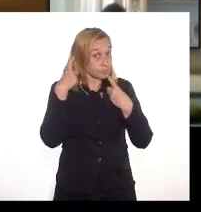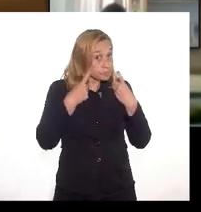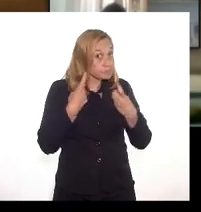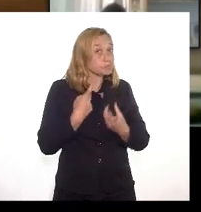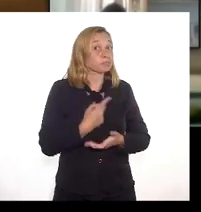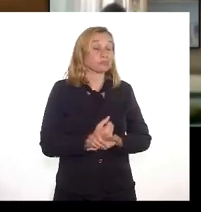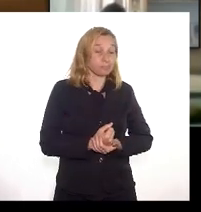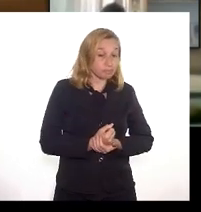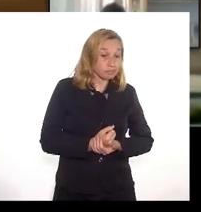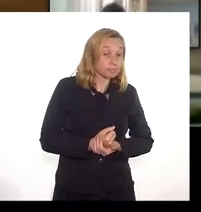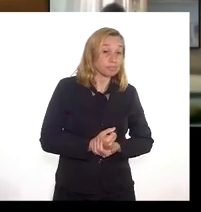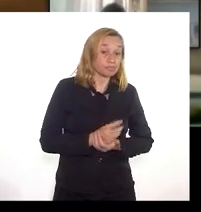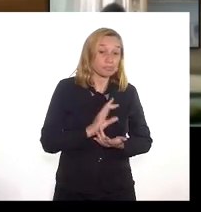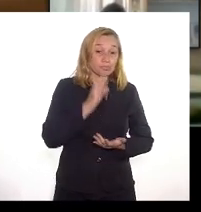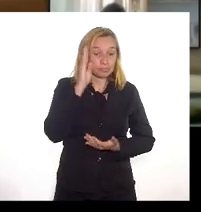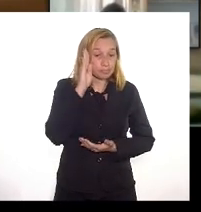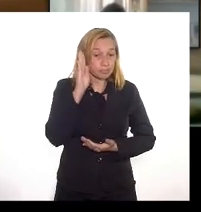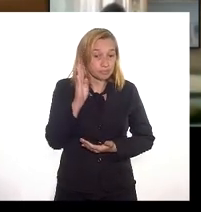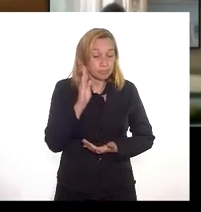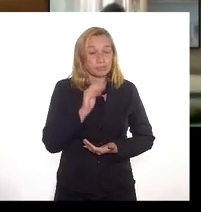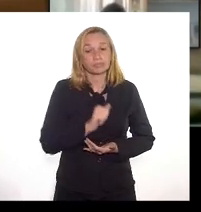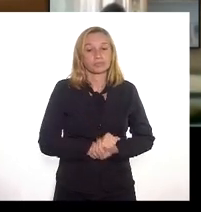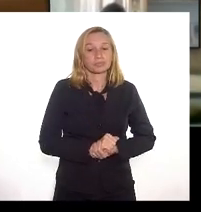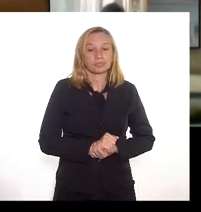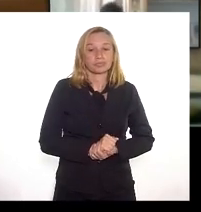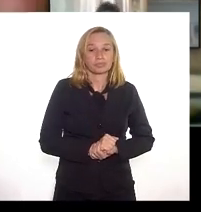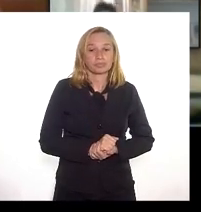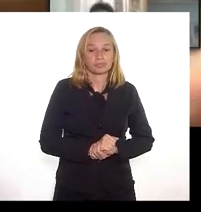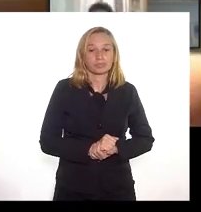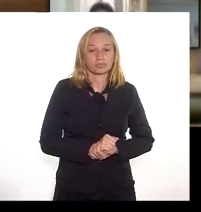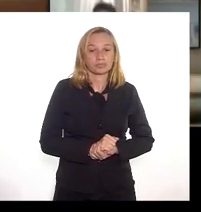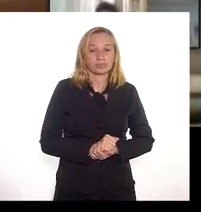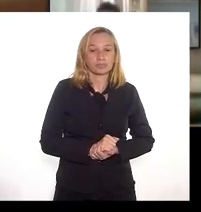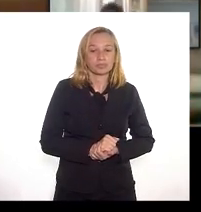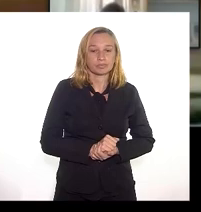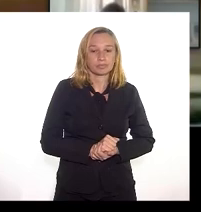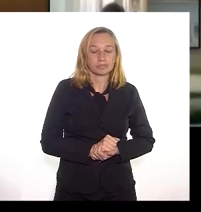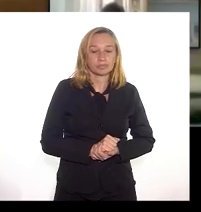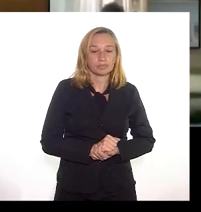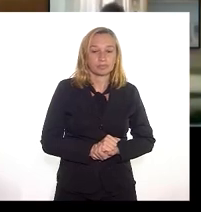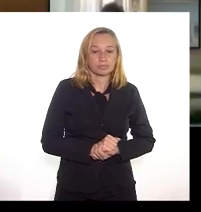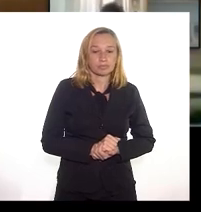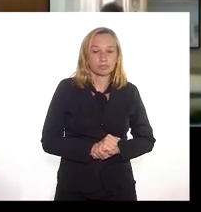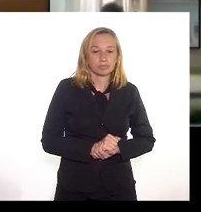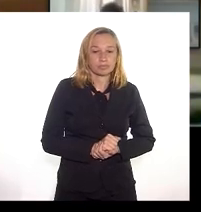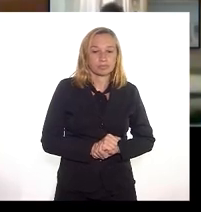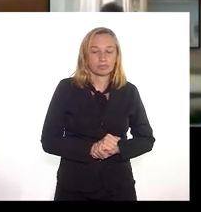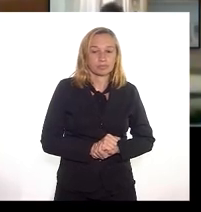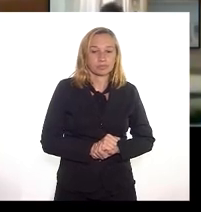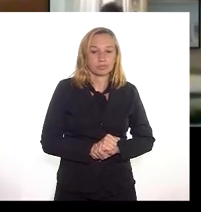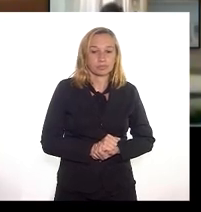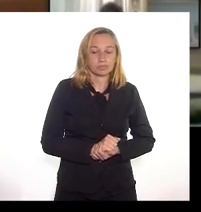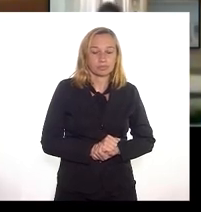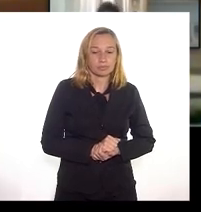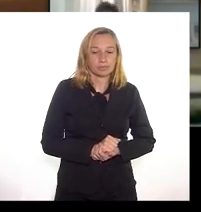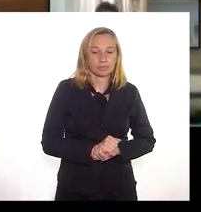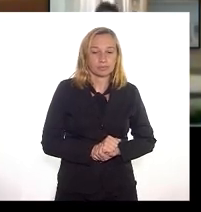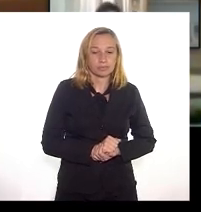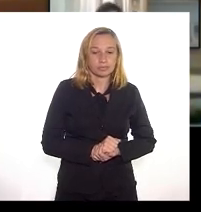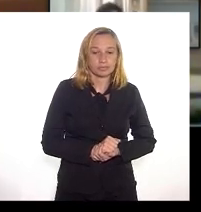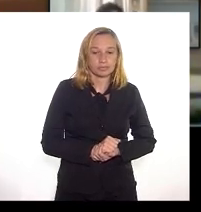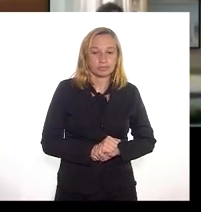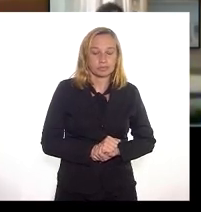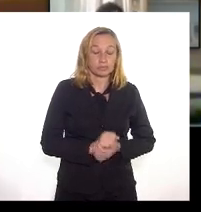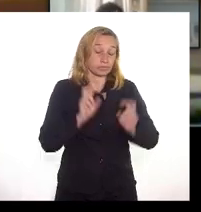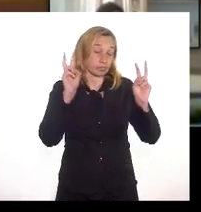principalmente pelo fato de acelerarem questões ali e